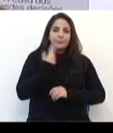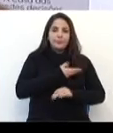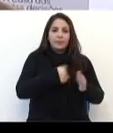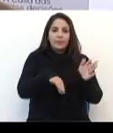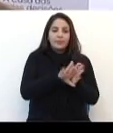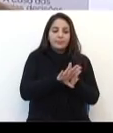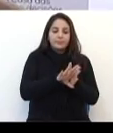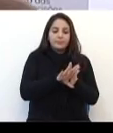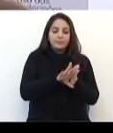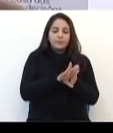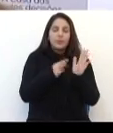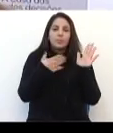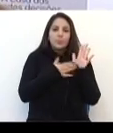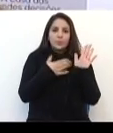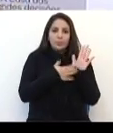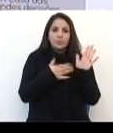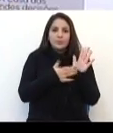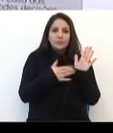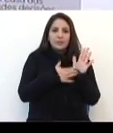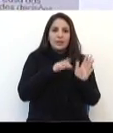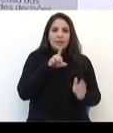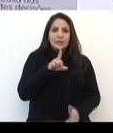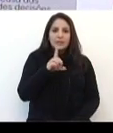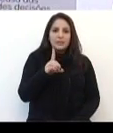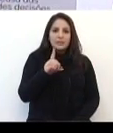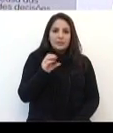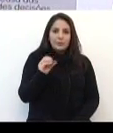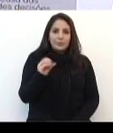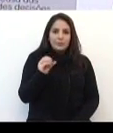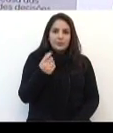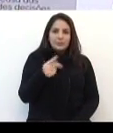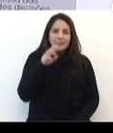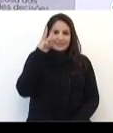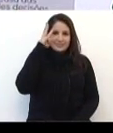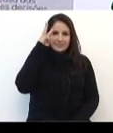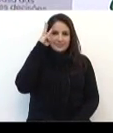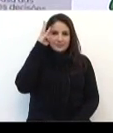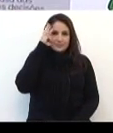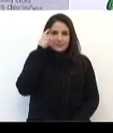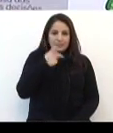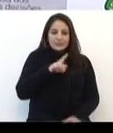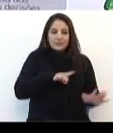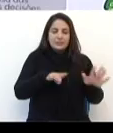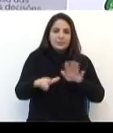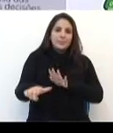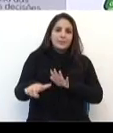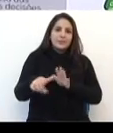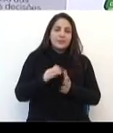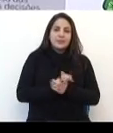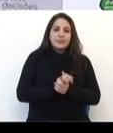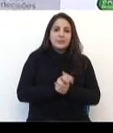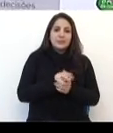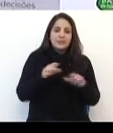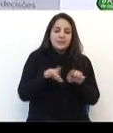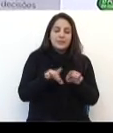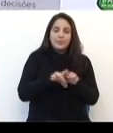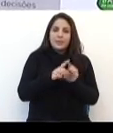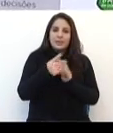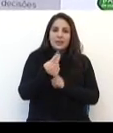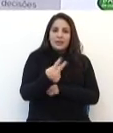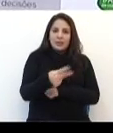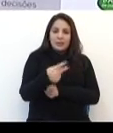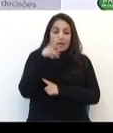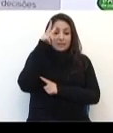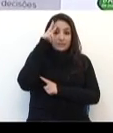Chegou a proposta da LDO nesta terça-feira dessa semana e, a partir de